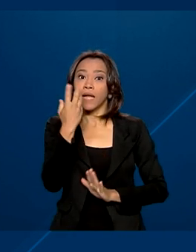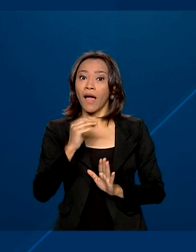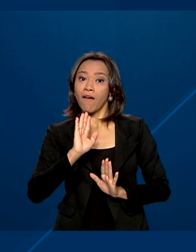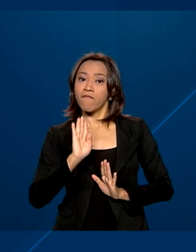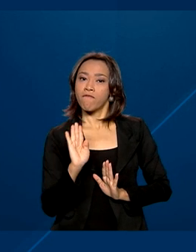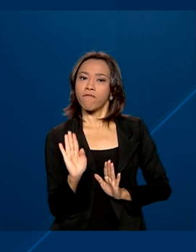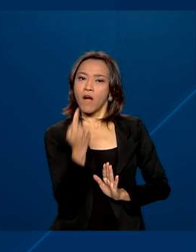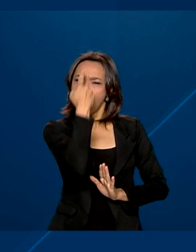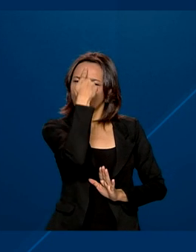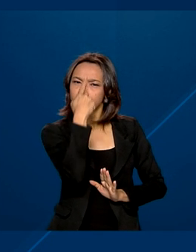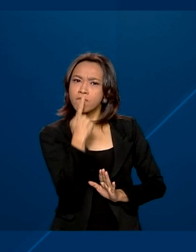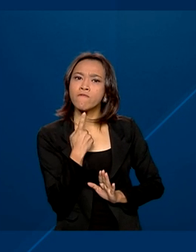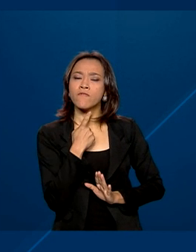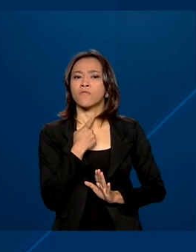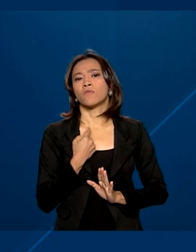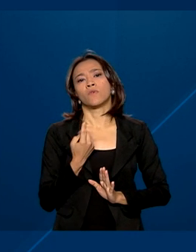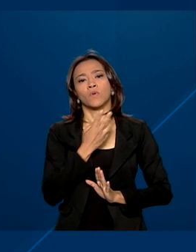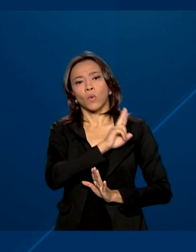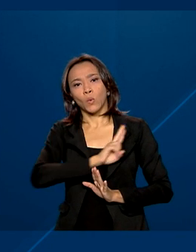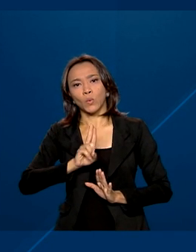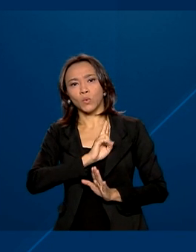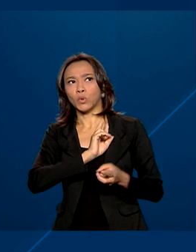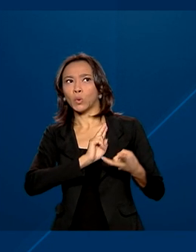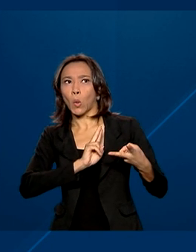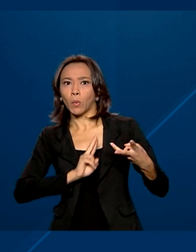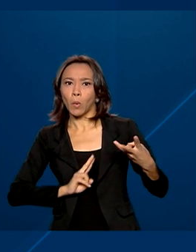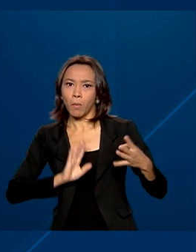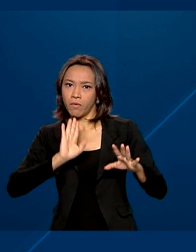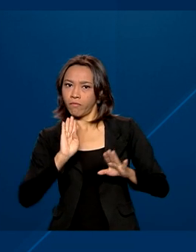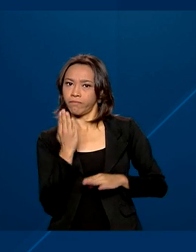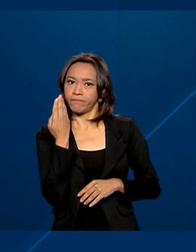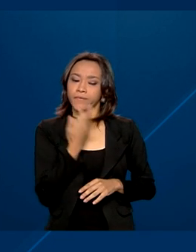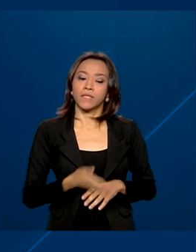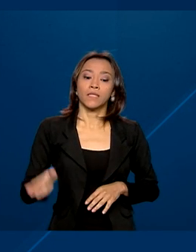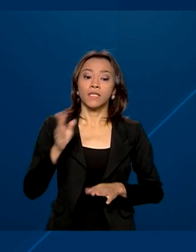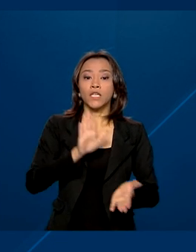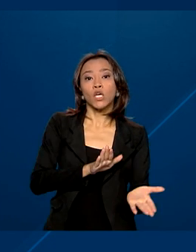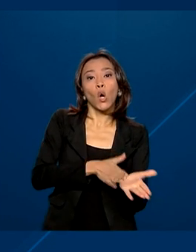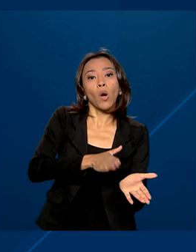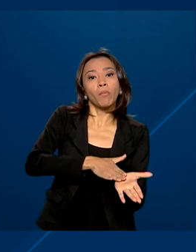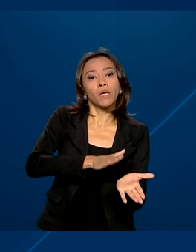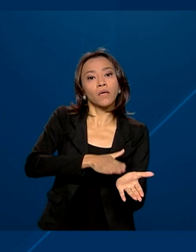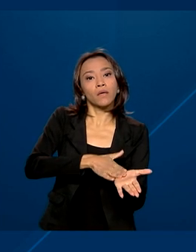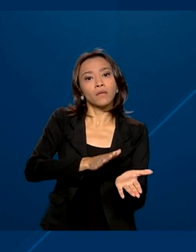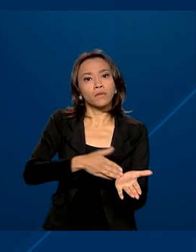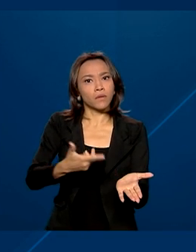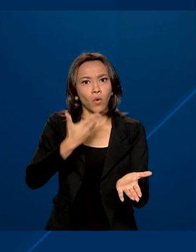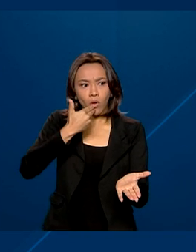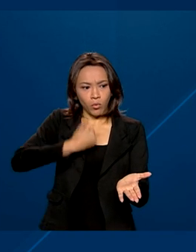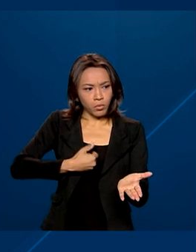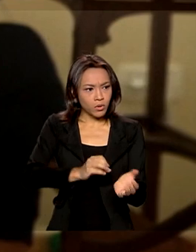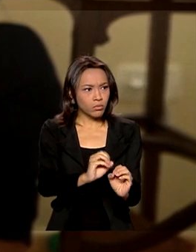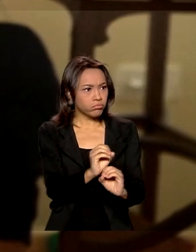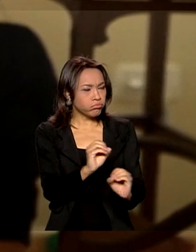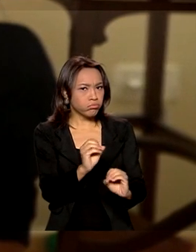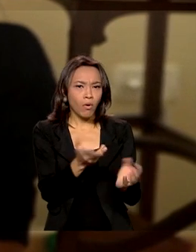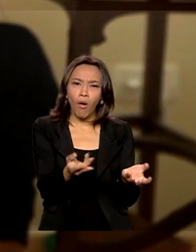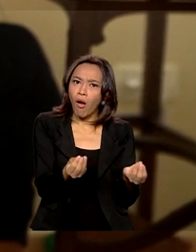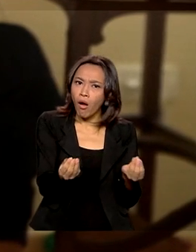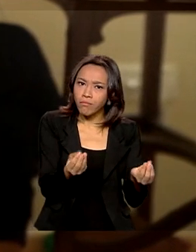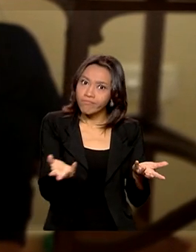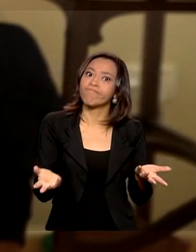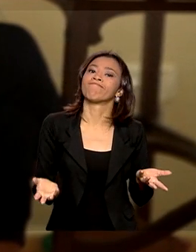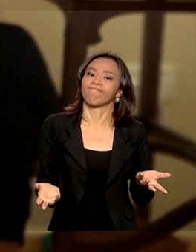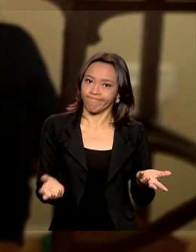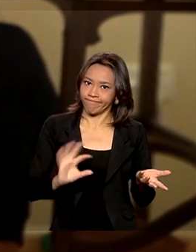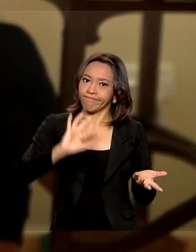com uso de dados pessoais e a cobrança por produtos e serviços não solicitados. E, a partir de